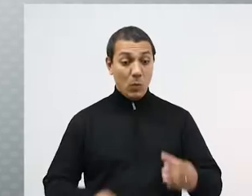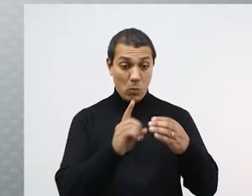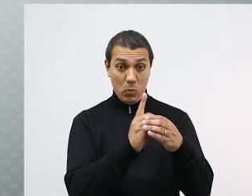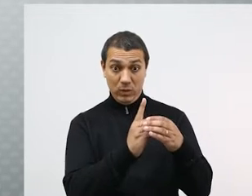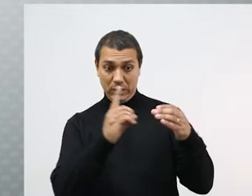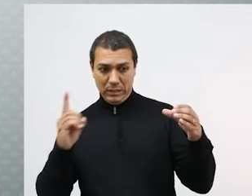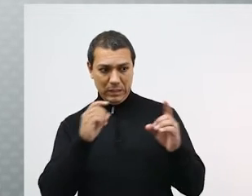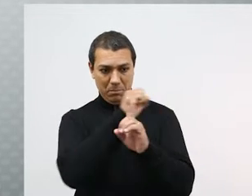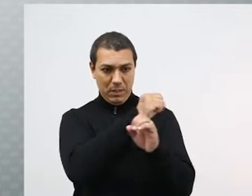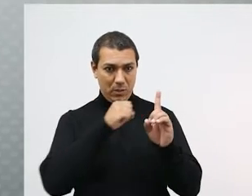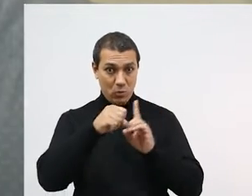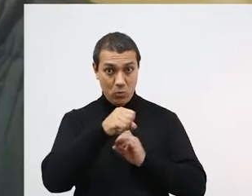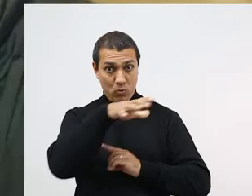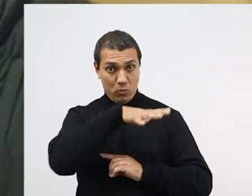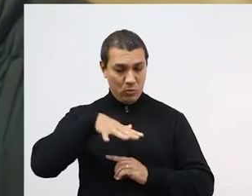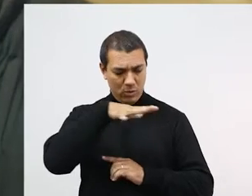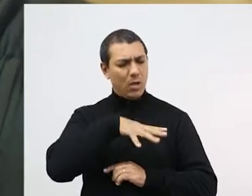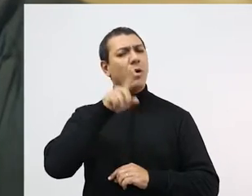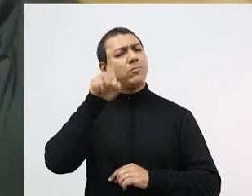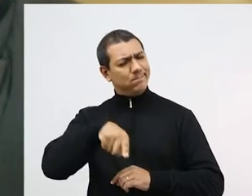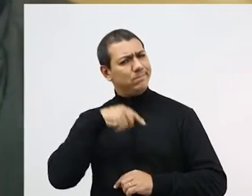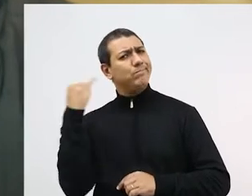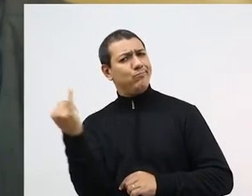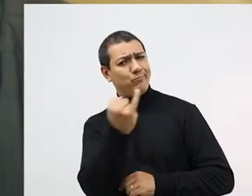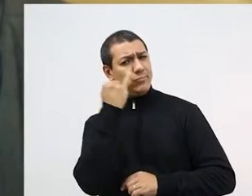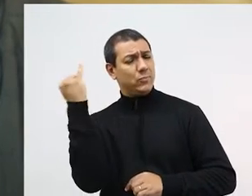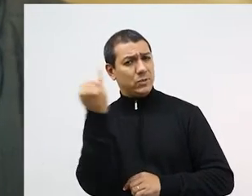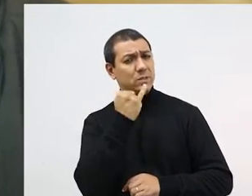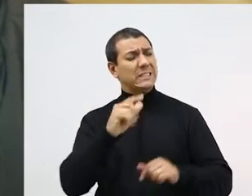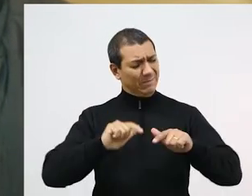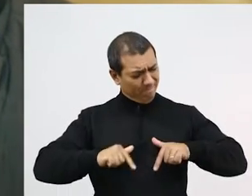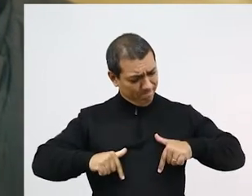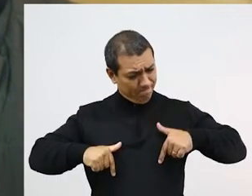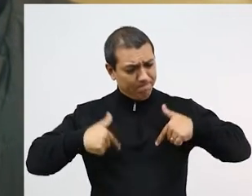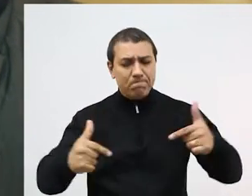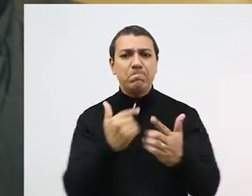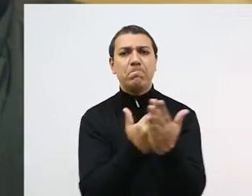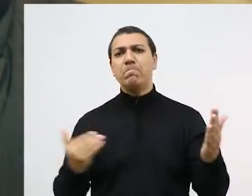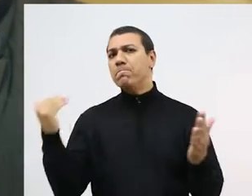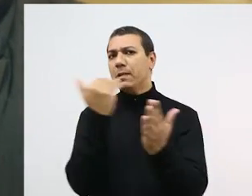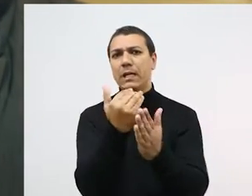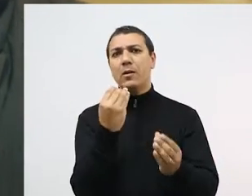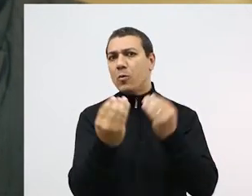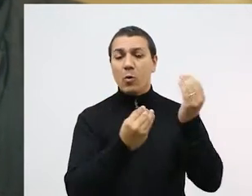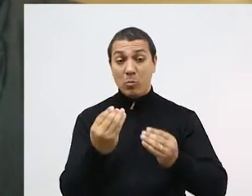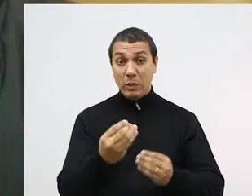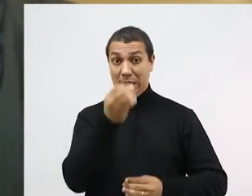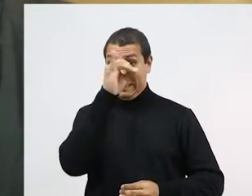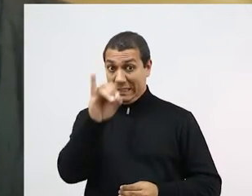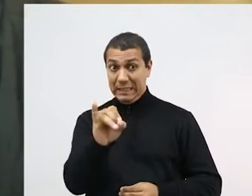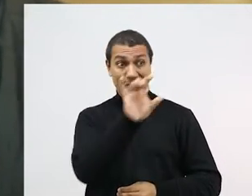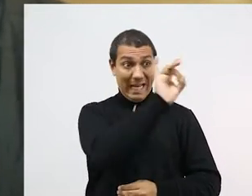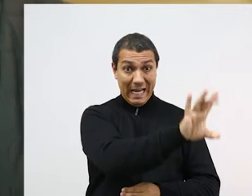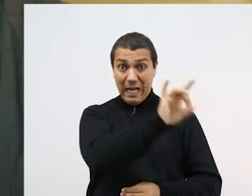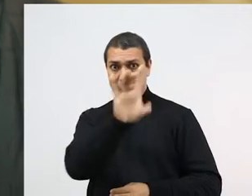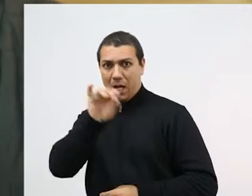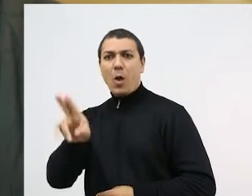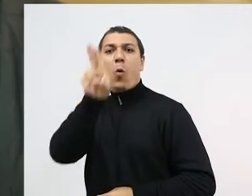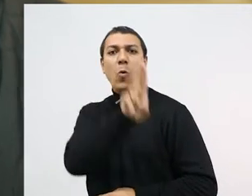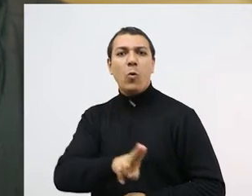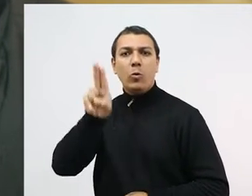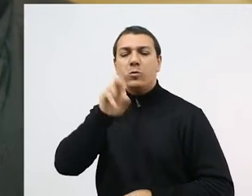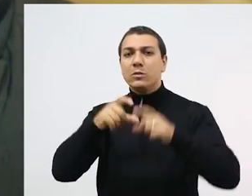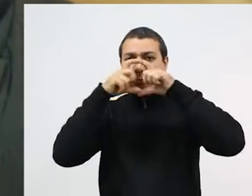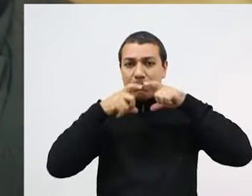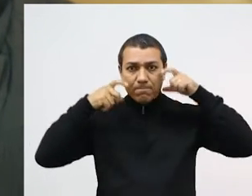O distanciamento social é muito importante e ele vai ganhar mais força se as pessoas fizerem